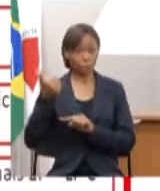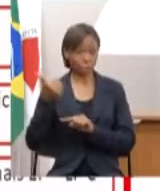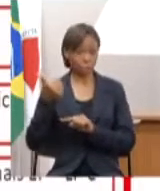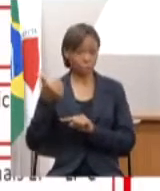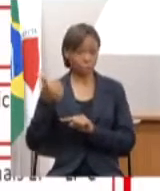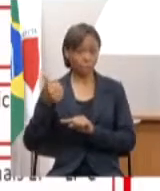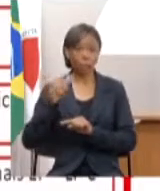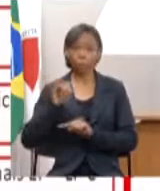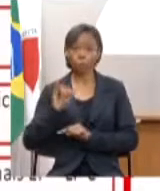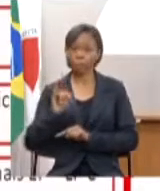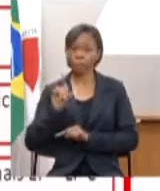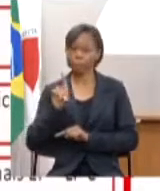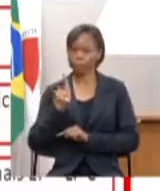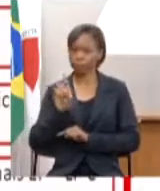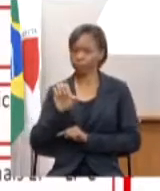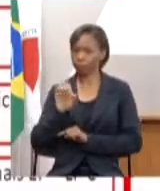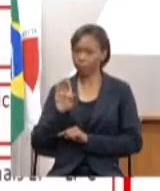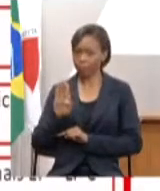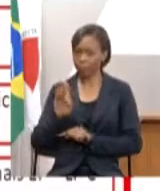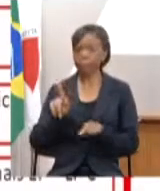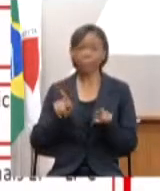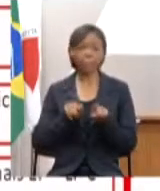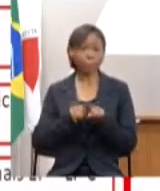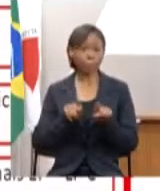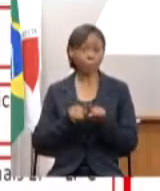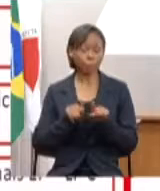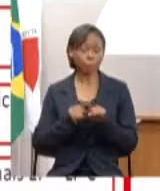melhoria de taxas de mortalidade,